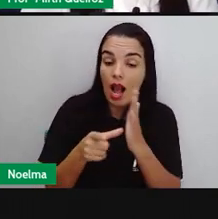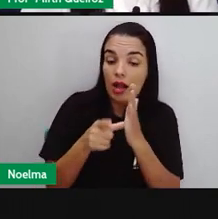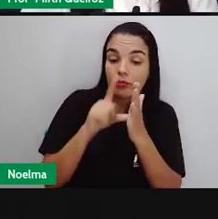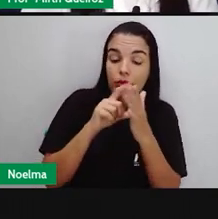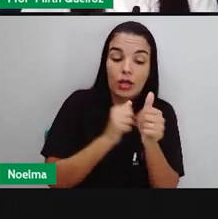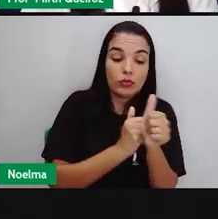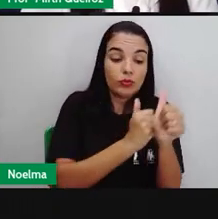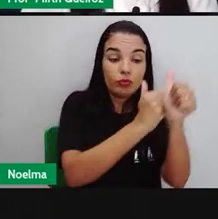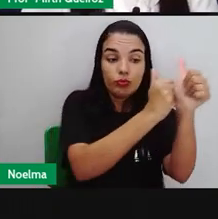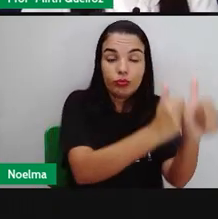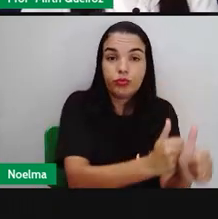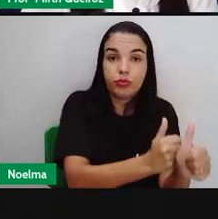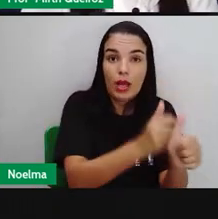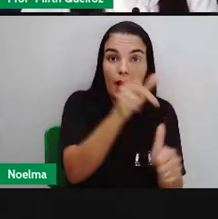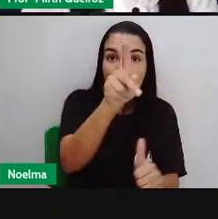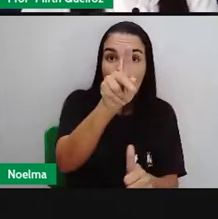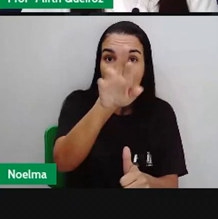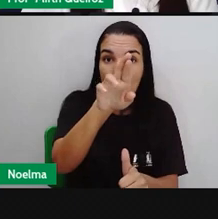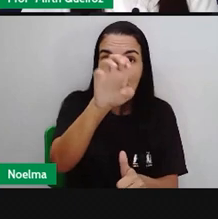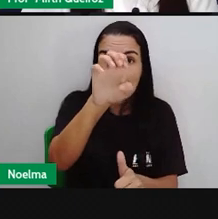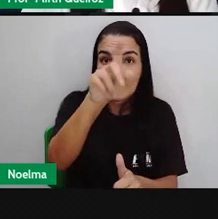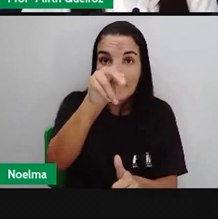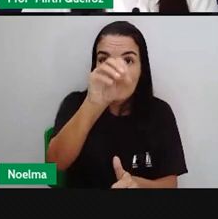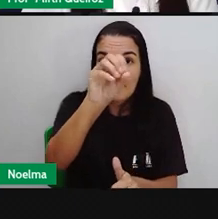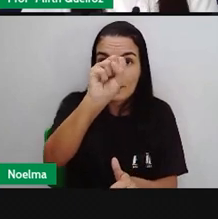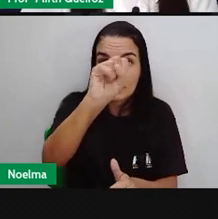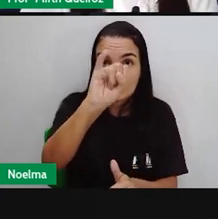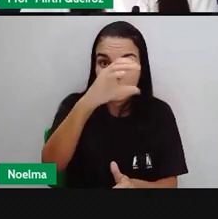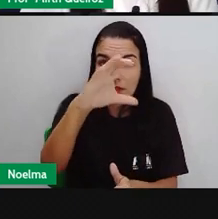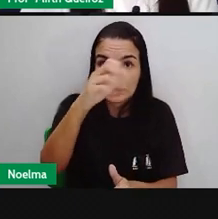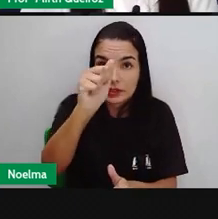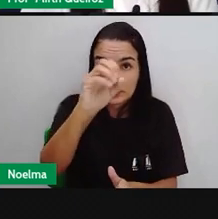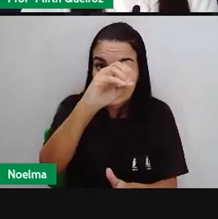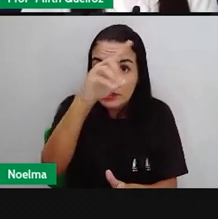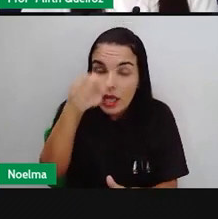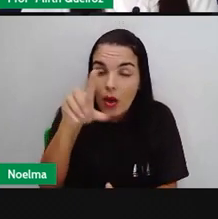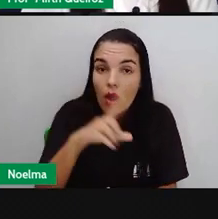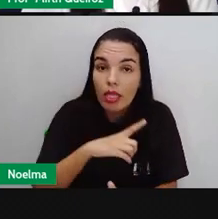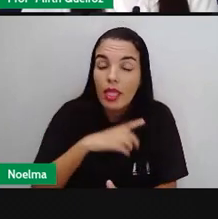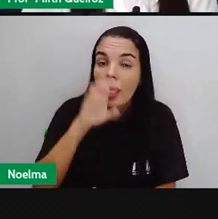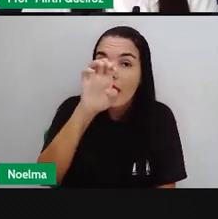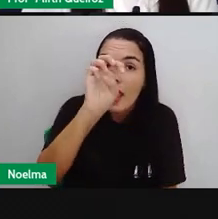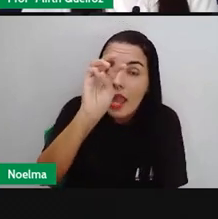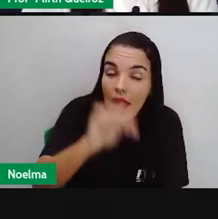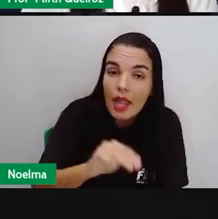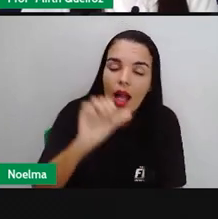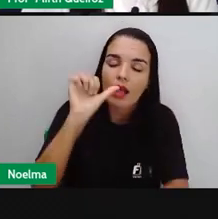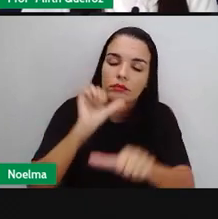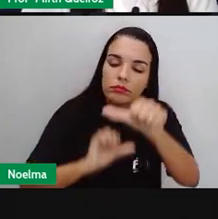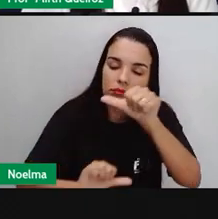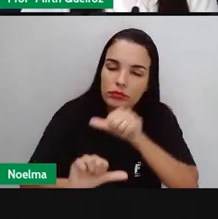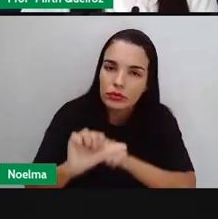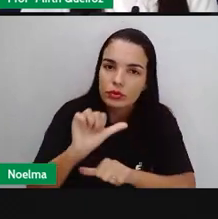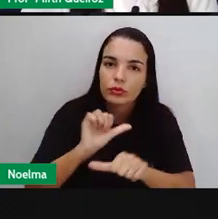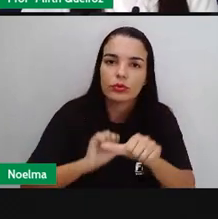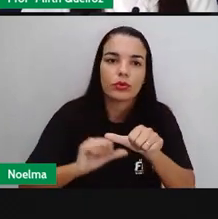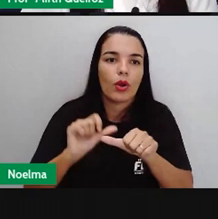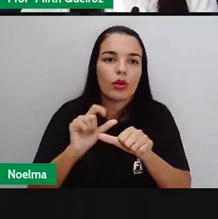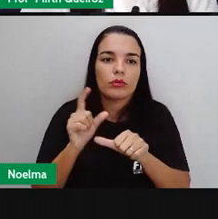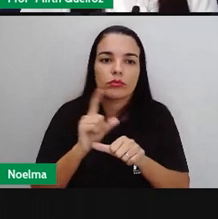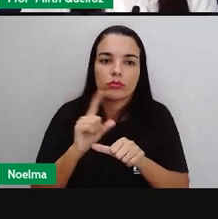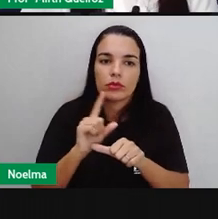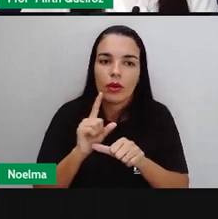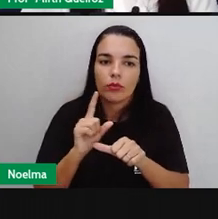acompanhado aí dessa preposição em, ele vai se tornar invariável. No